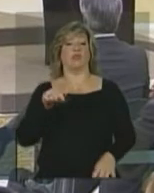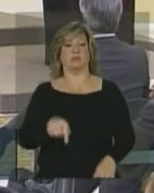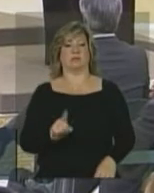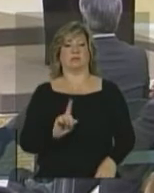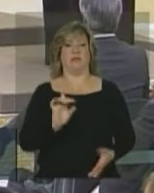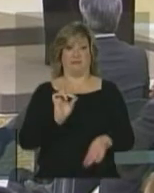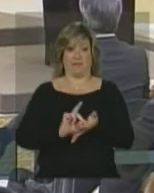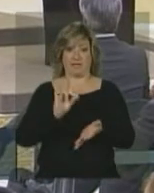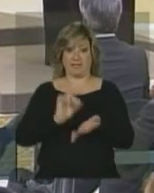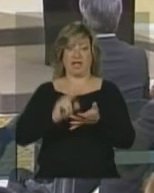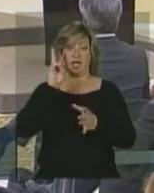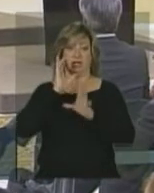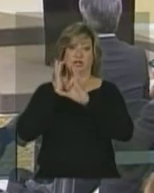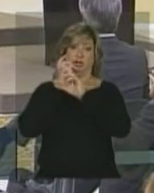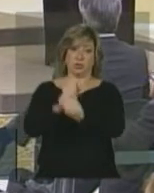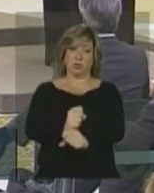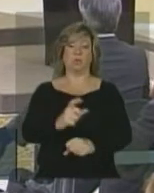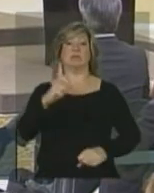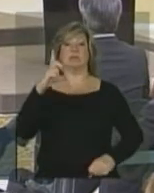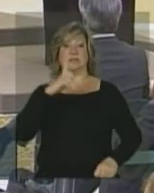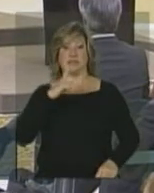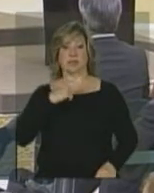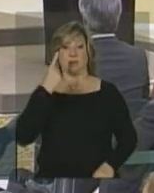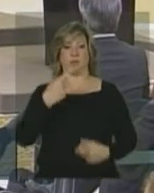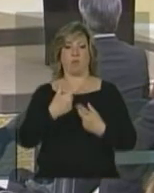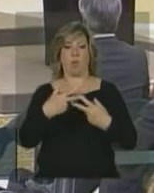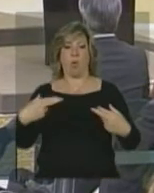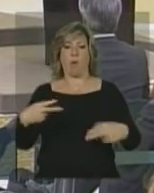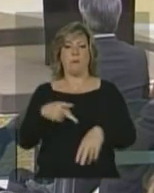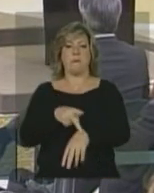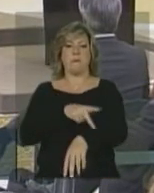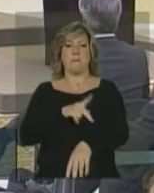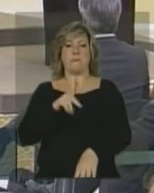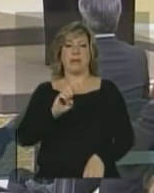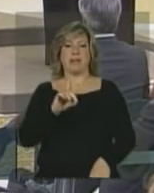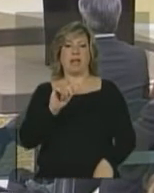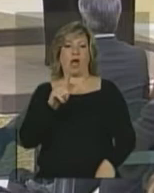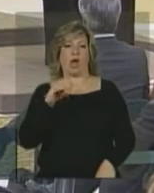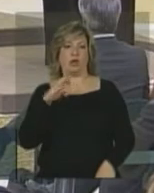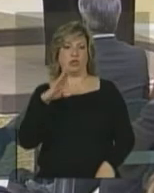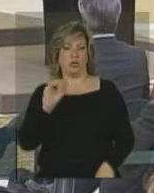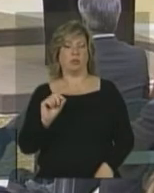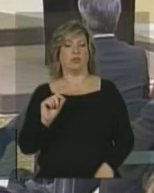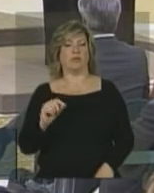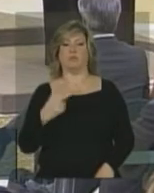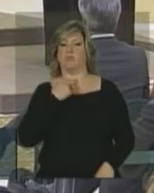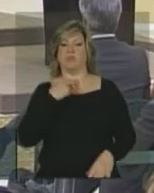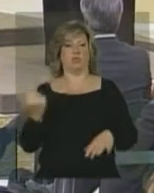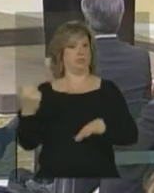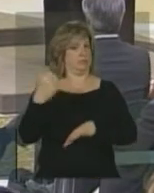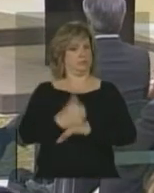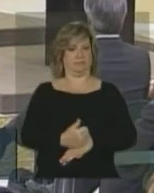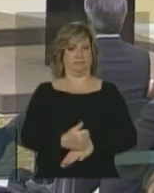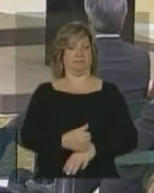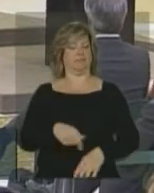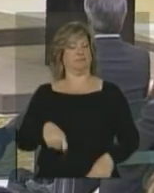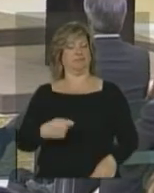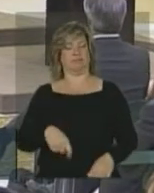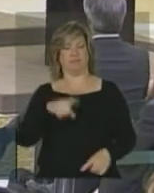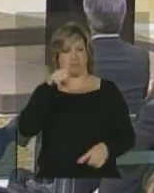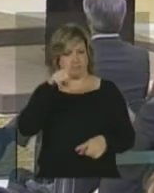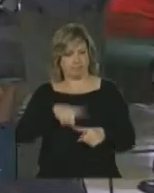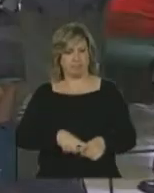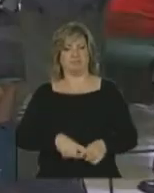a verdade histórica tem um componente pedagógico que é insubstituível. É absolutamente